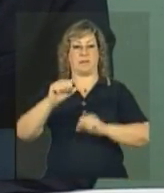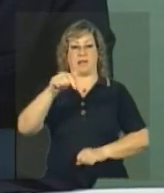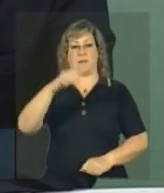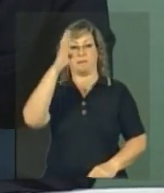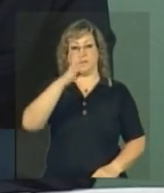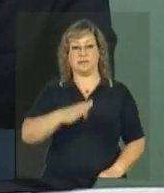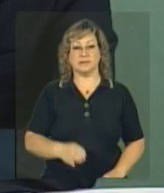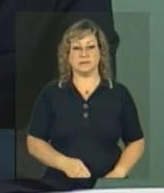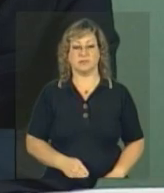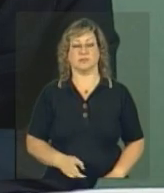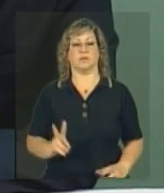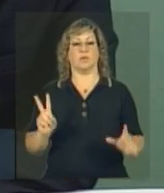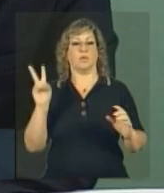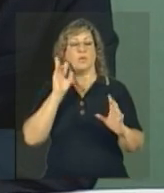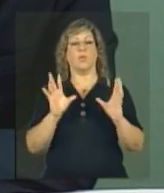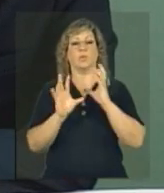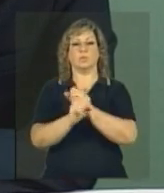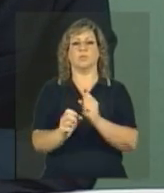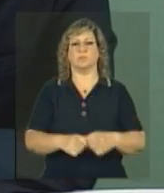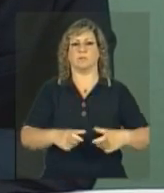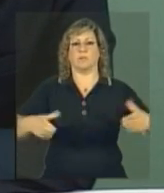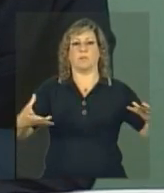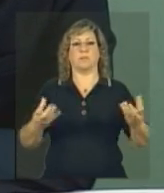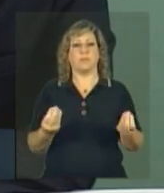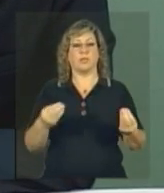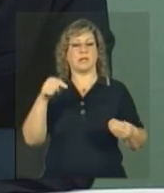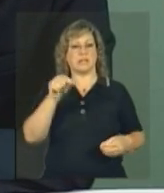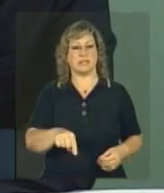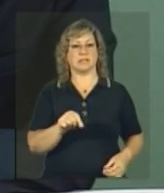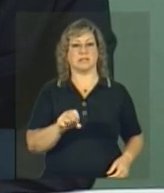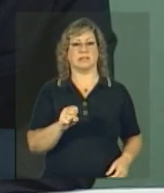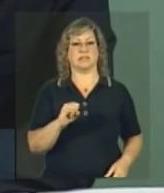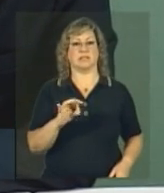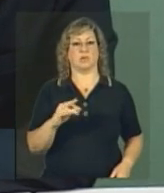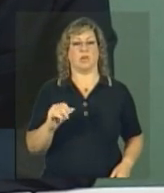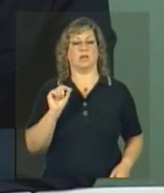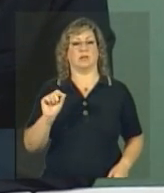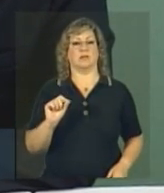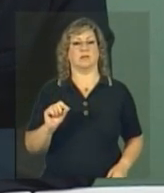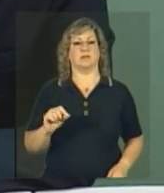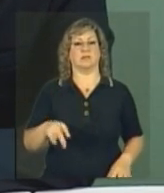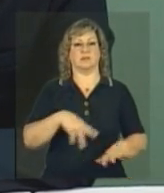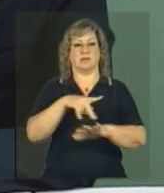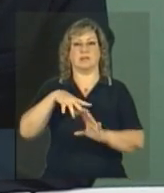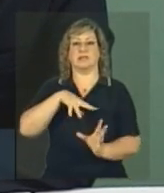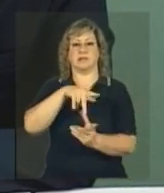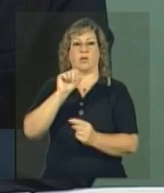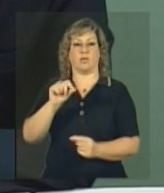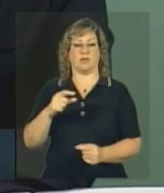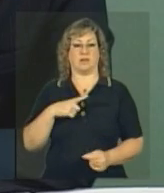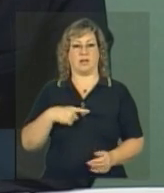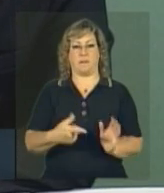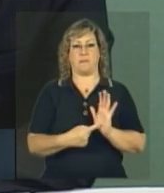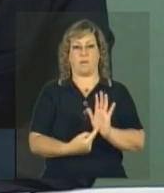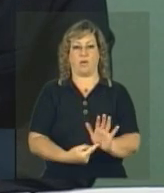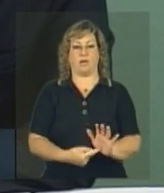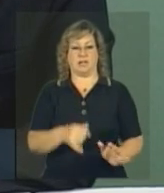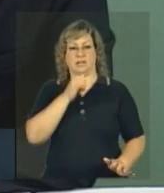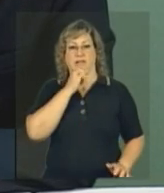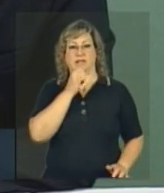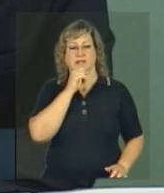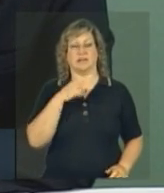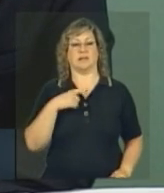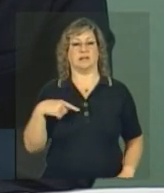da história, está crescendo muito nessa situação internacional que está se desenhando. Se você pegar, por exemplo, o desempenho das